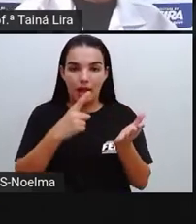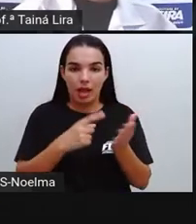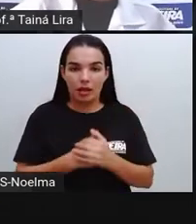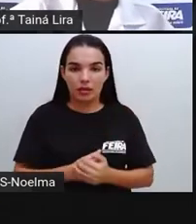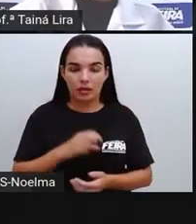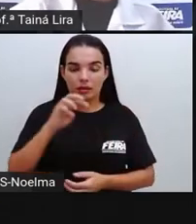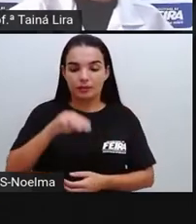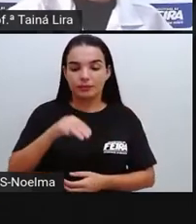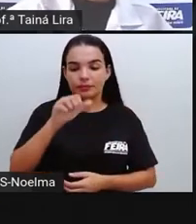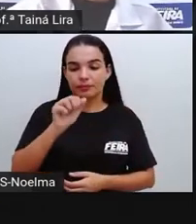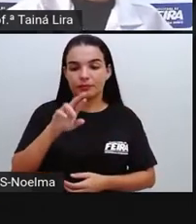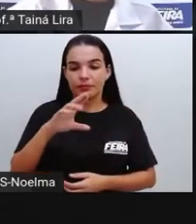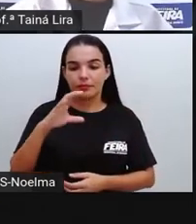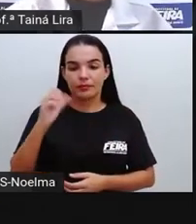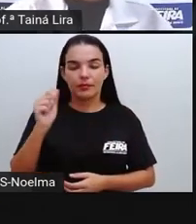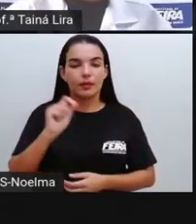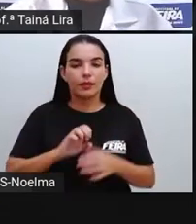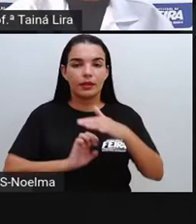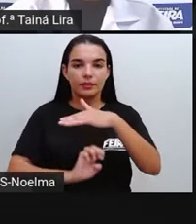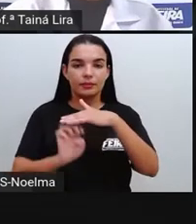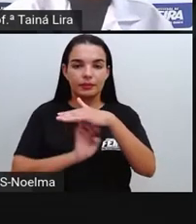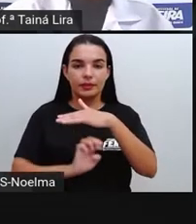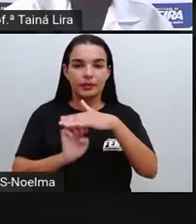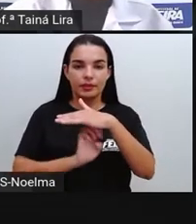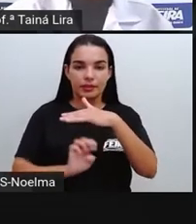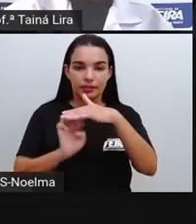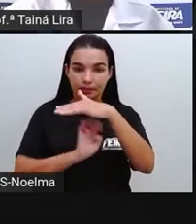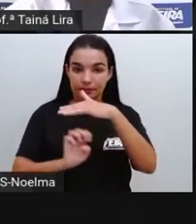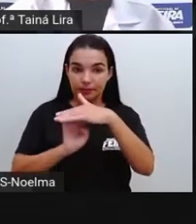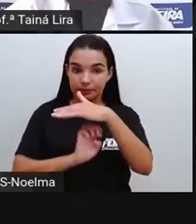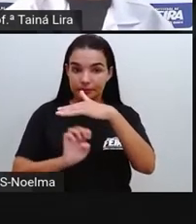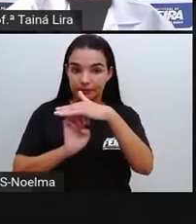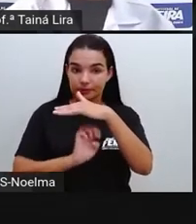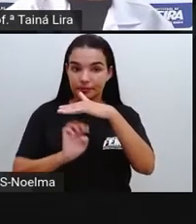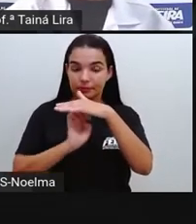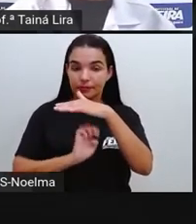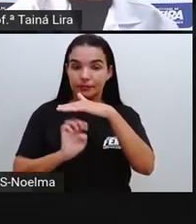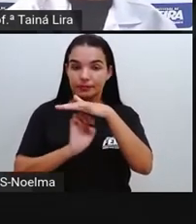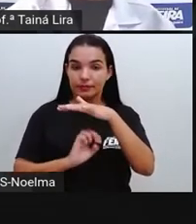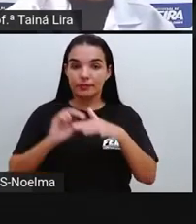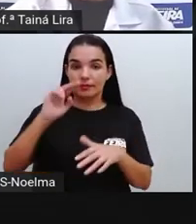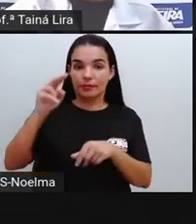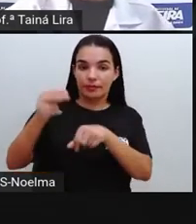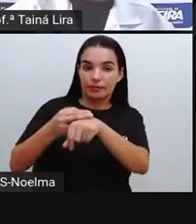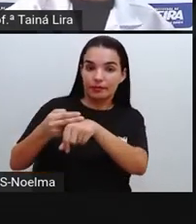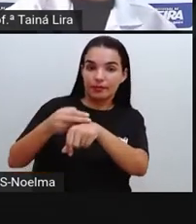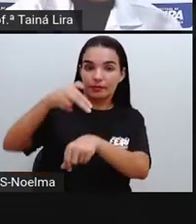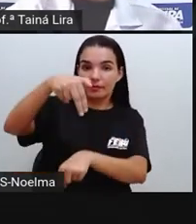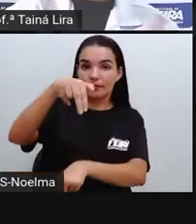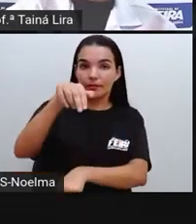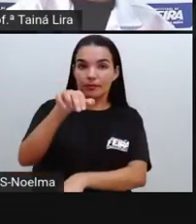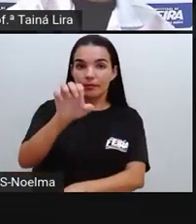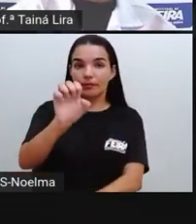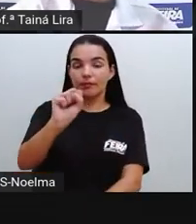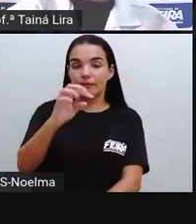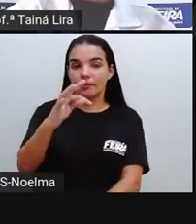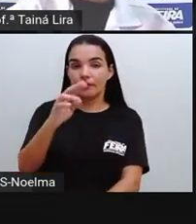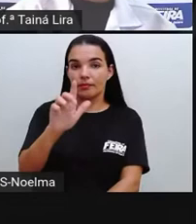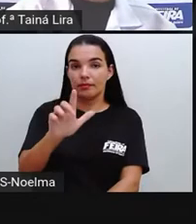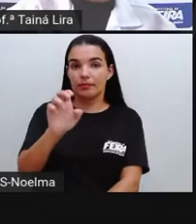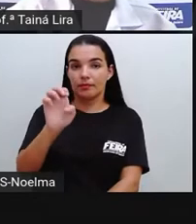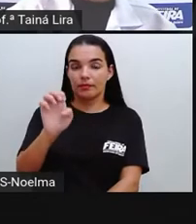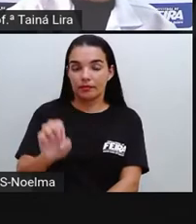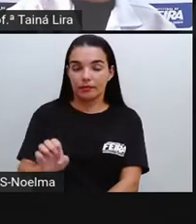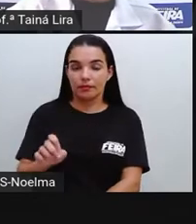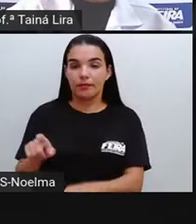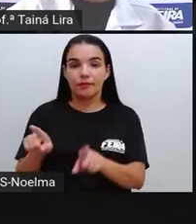Então, deixa eu colocar para vocês verem, ó. Essa é a marca, né? Que é Nestlé, que é a marca que fabrica esse